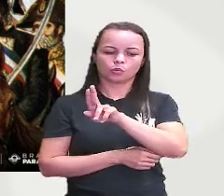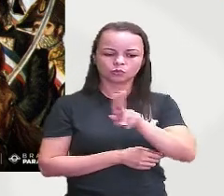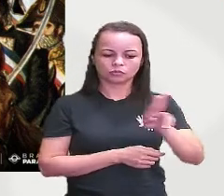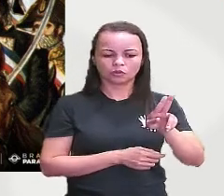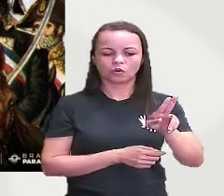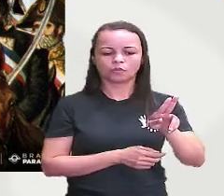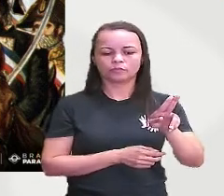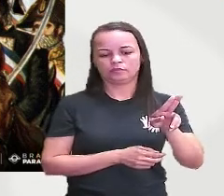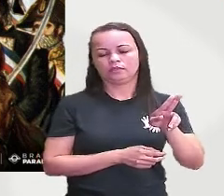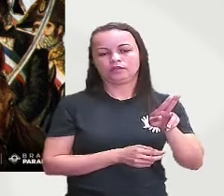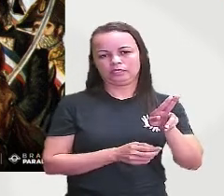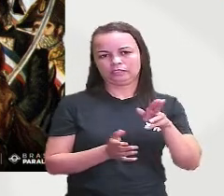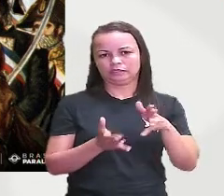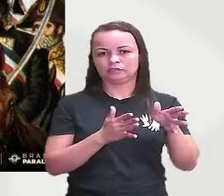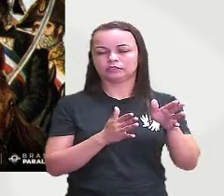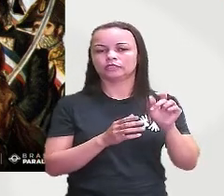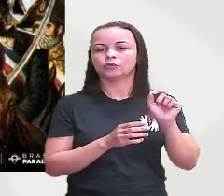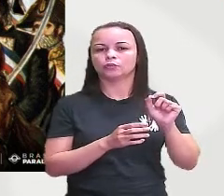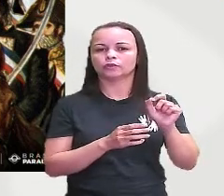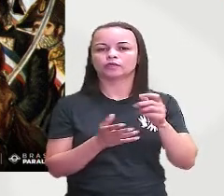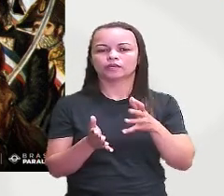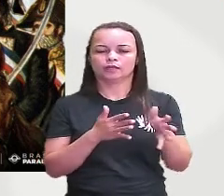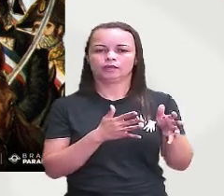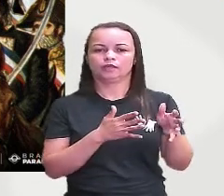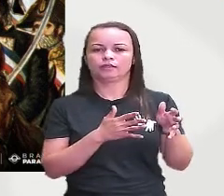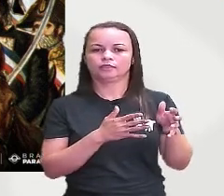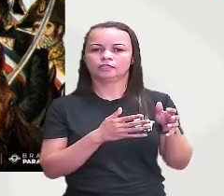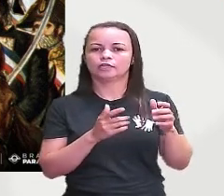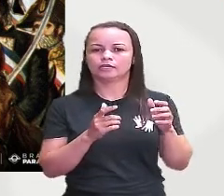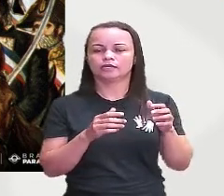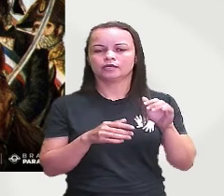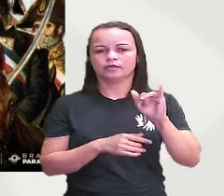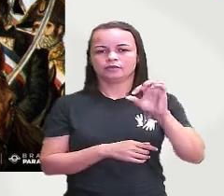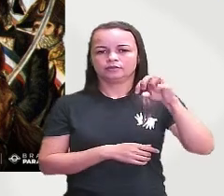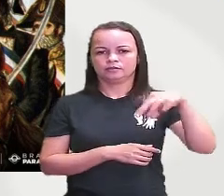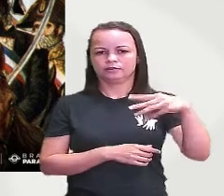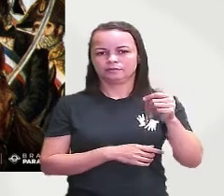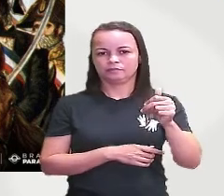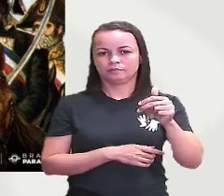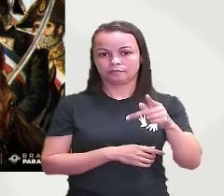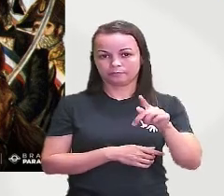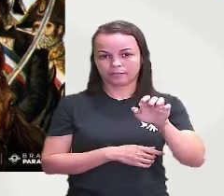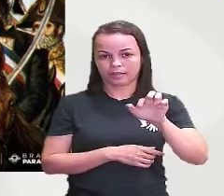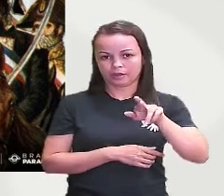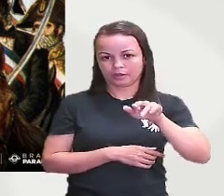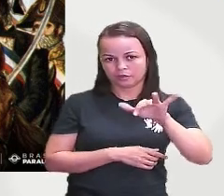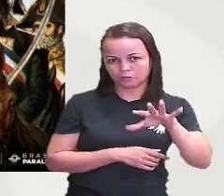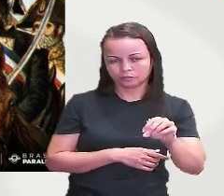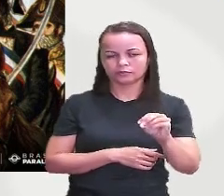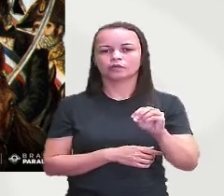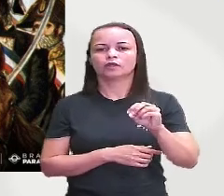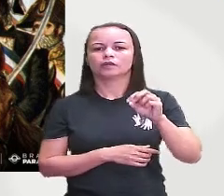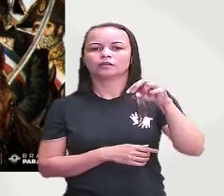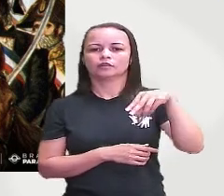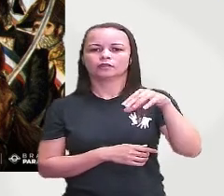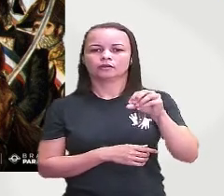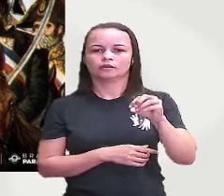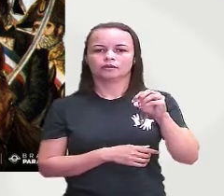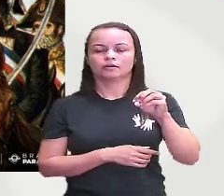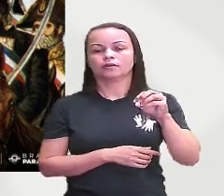uma fase chamada de Império Napoleônico o período em que Napoleão se